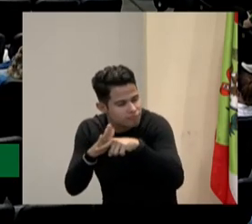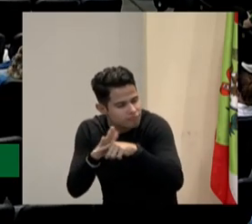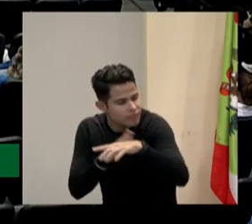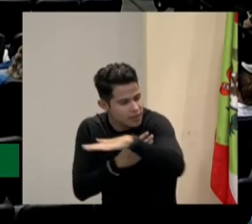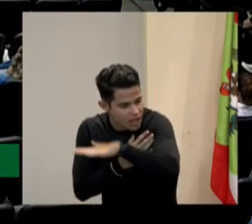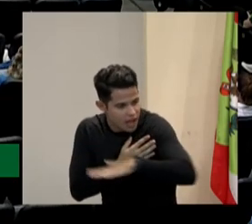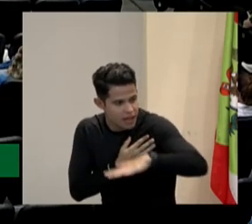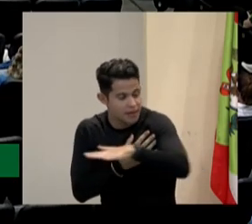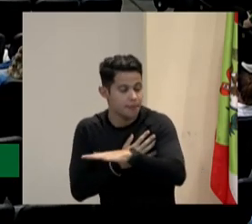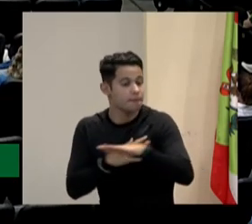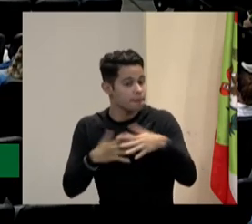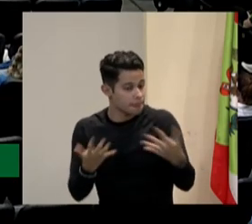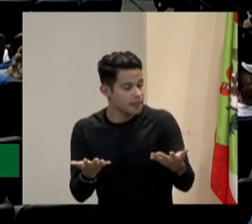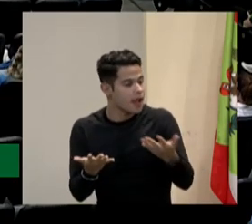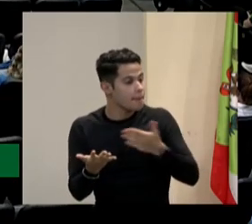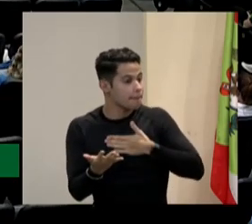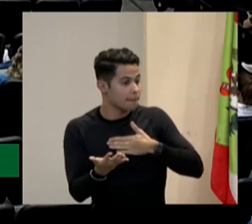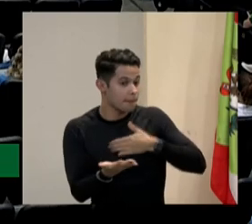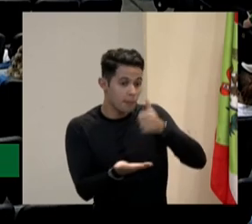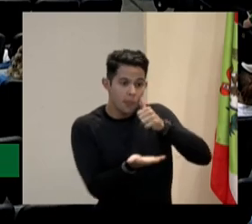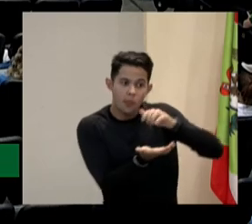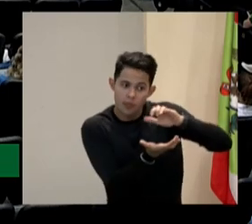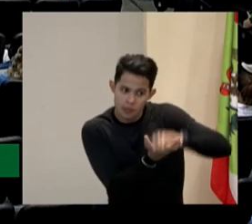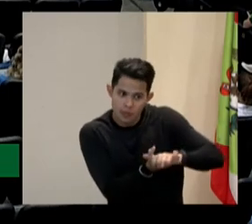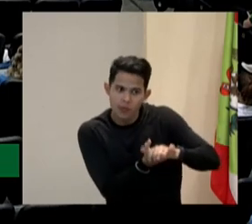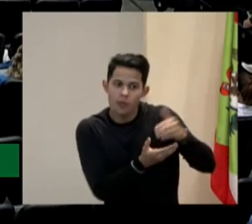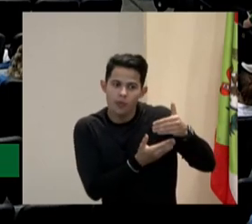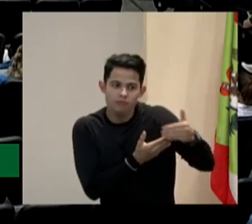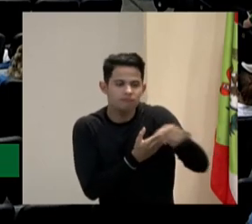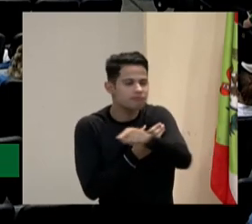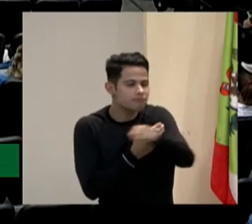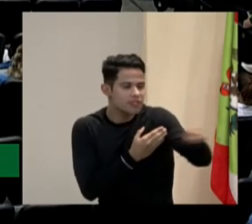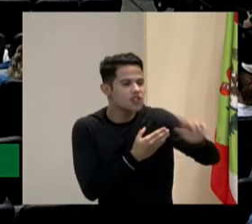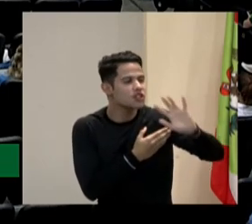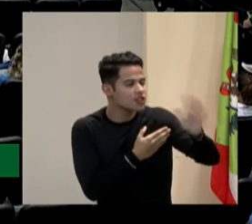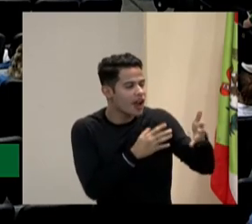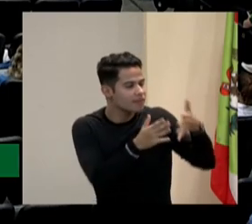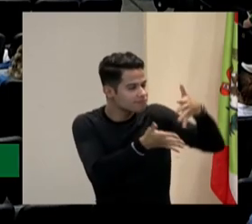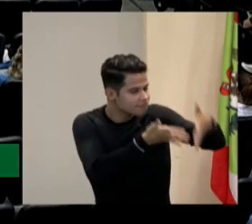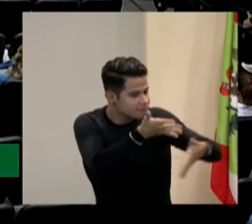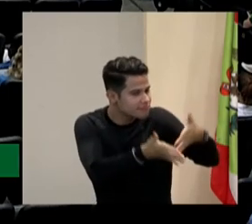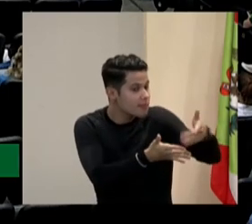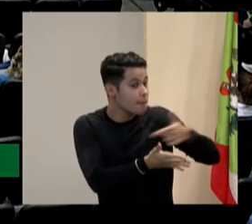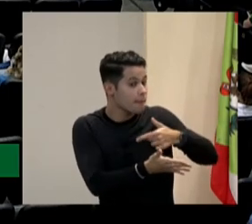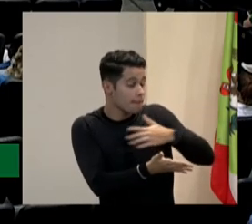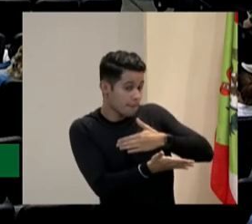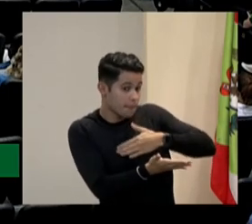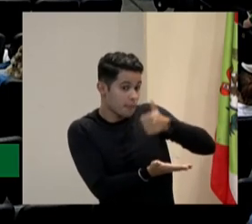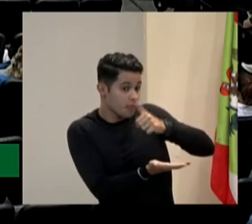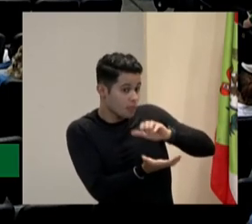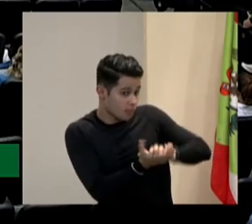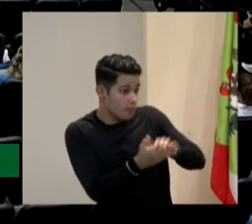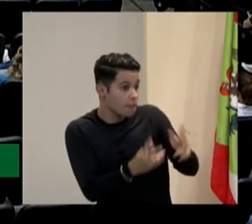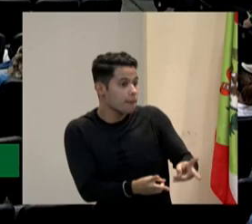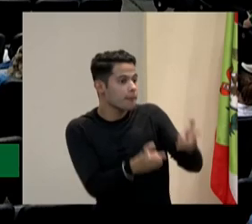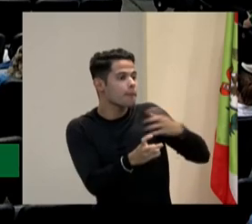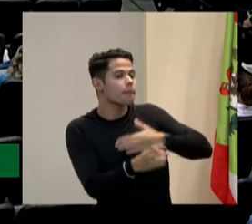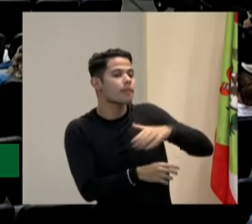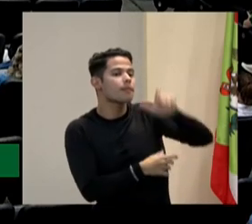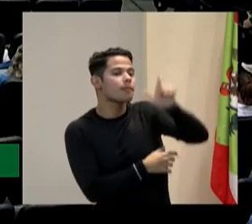E a partir daí, a minha esposa começou a... Então, muitas coisas que vocês falaram aqui, a minha esposa começou a identificar algumas coisas no meu filho.